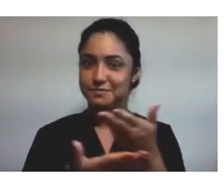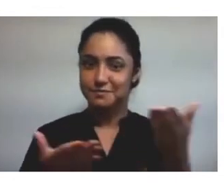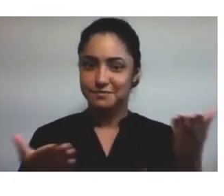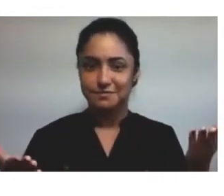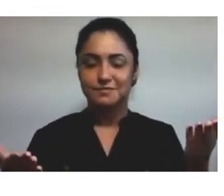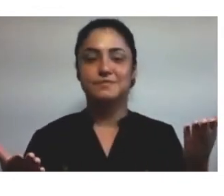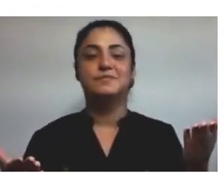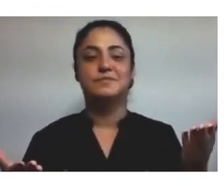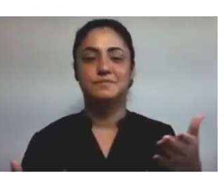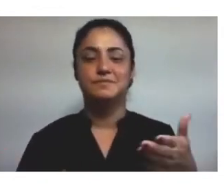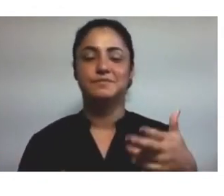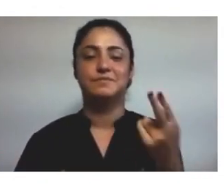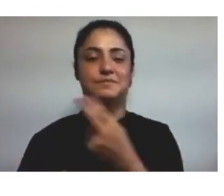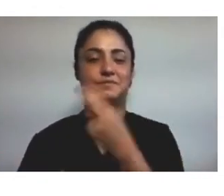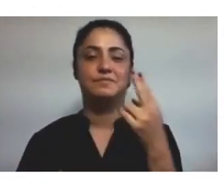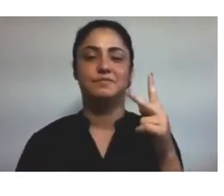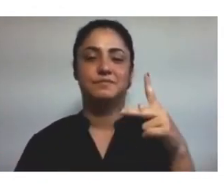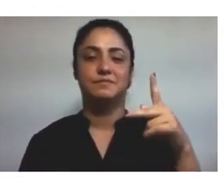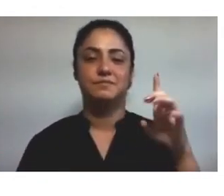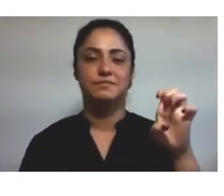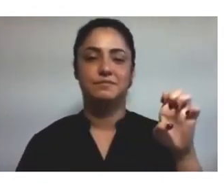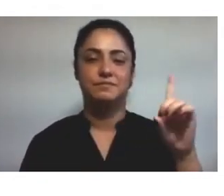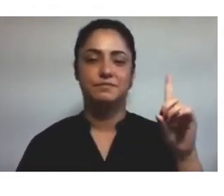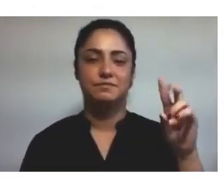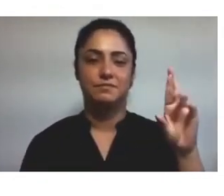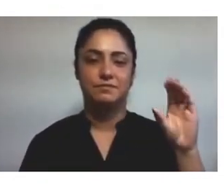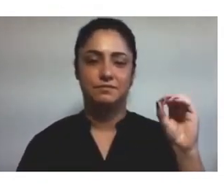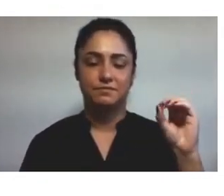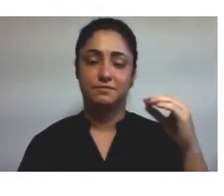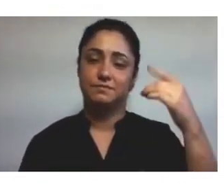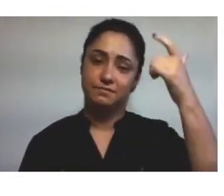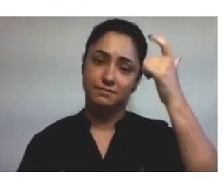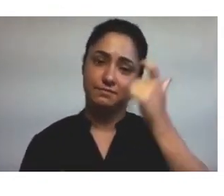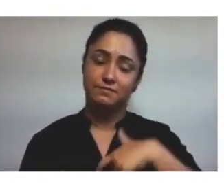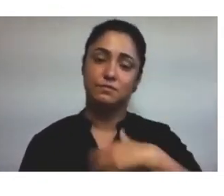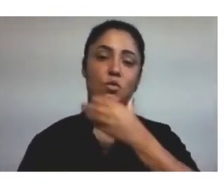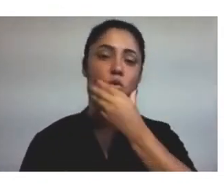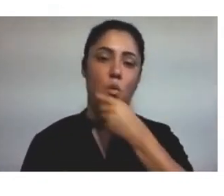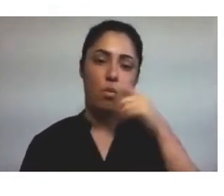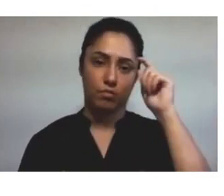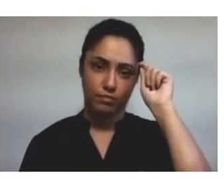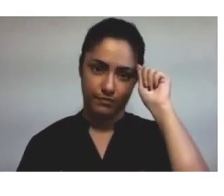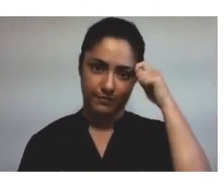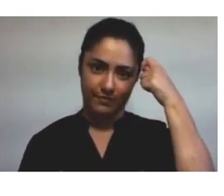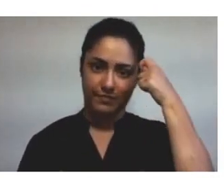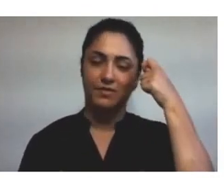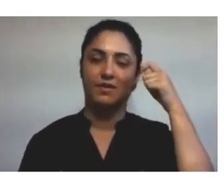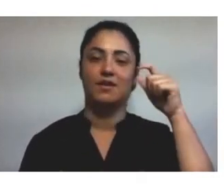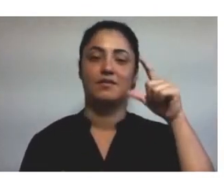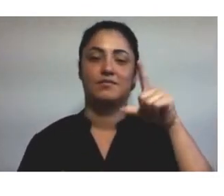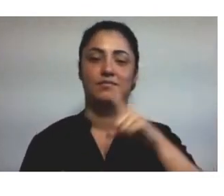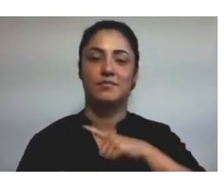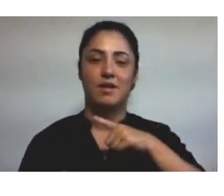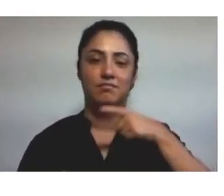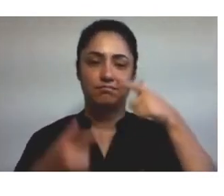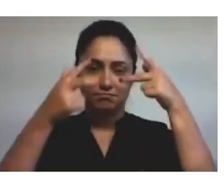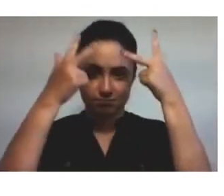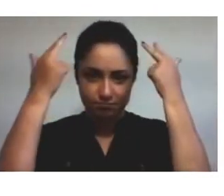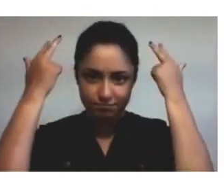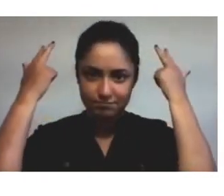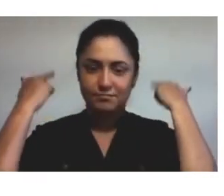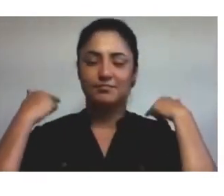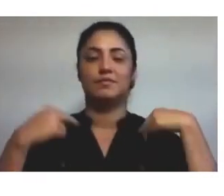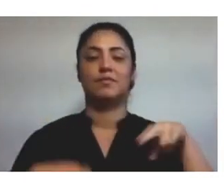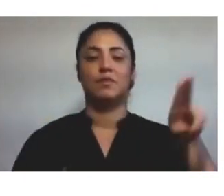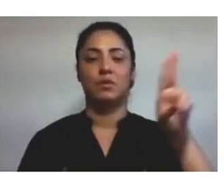Eu me chamo Pedro Henrique, eu sou um homem negro, cabelos curtos, no momento estou